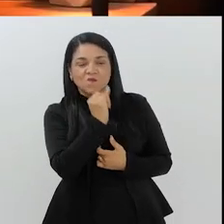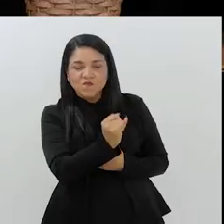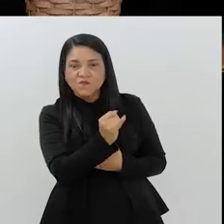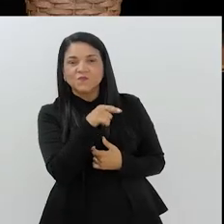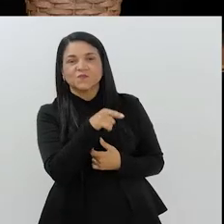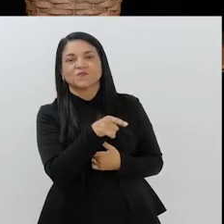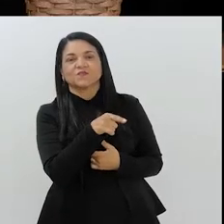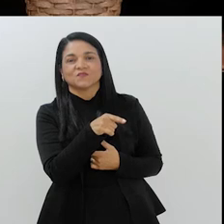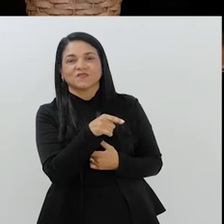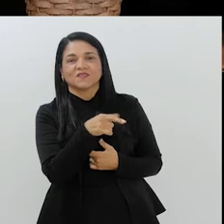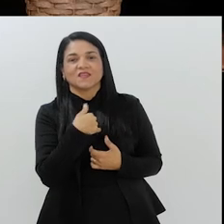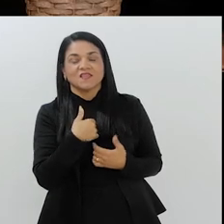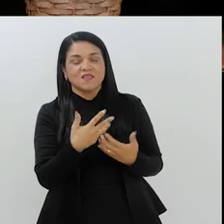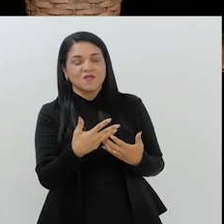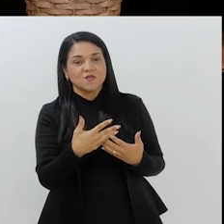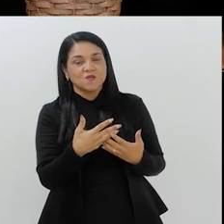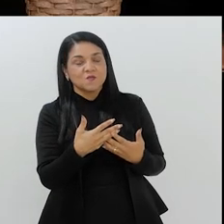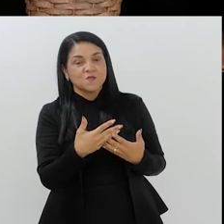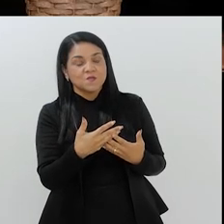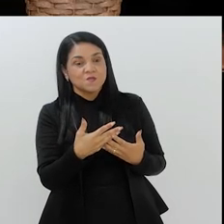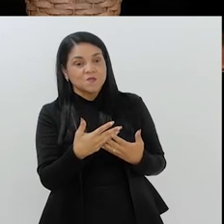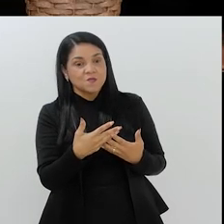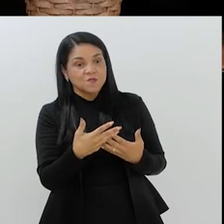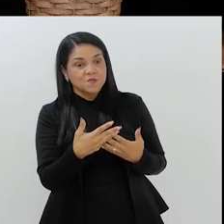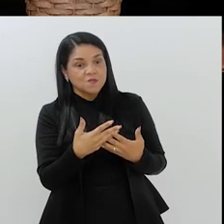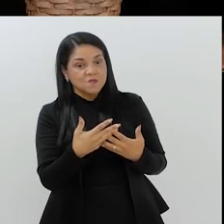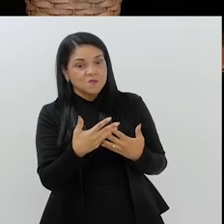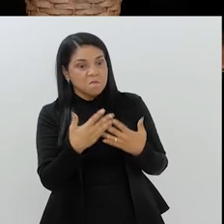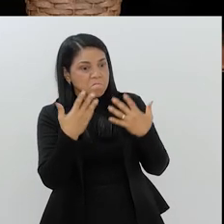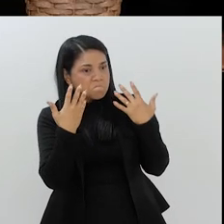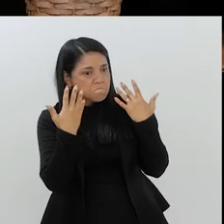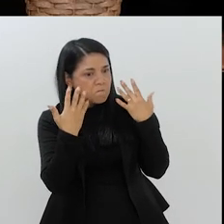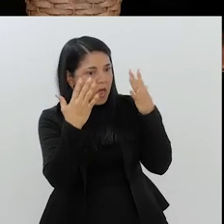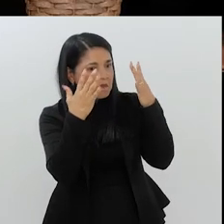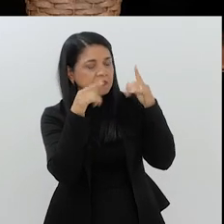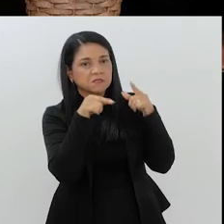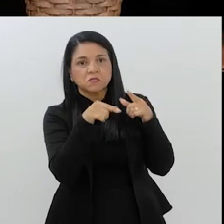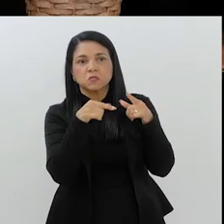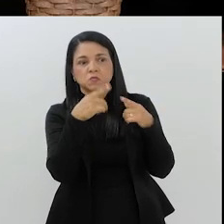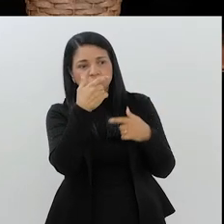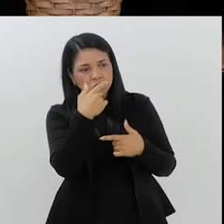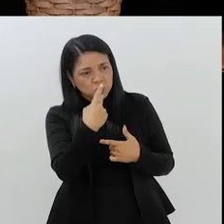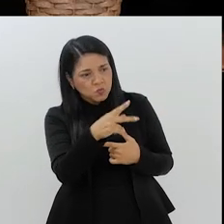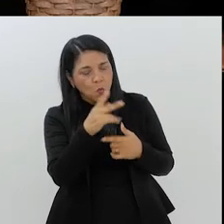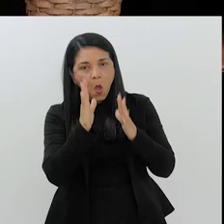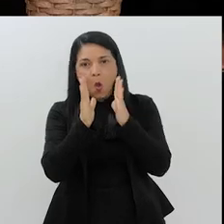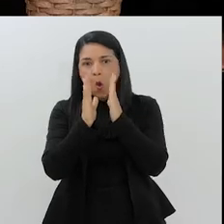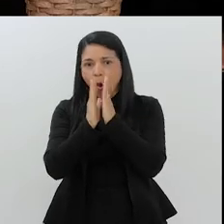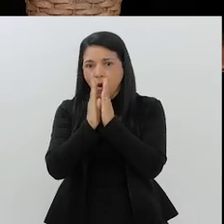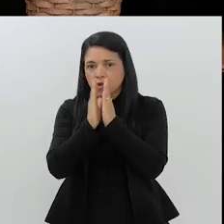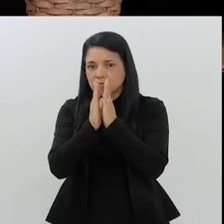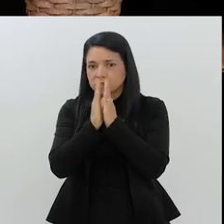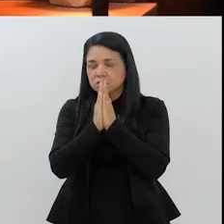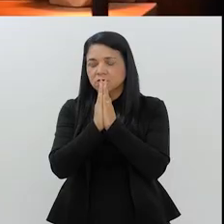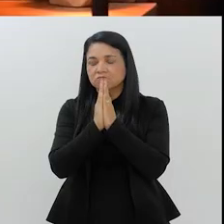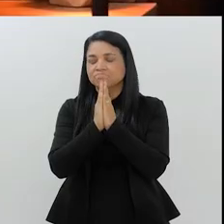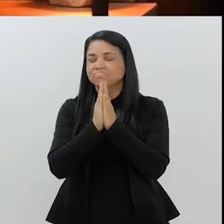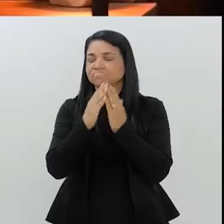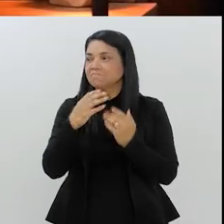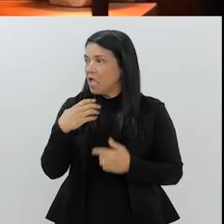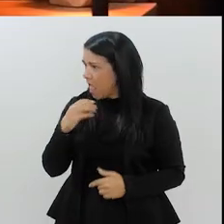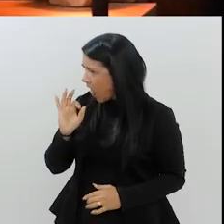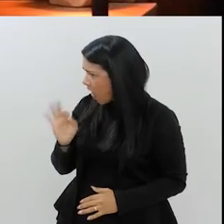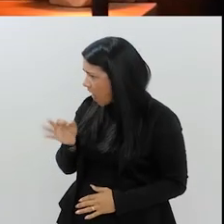coisa. O que eu recebi de elogios da sua oração naquele dia... É mesmo? É.